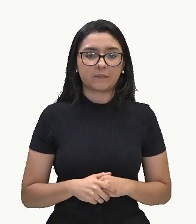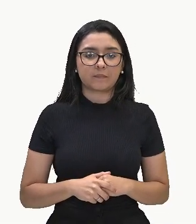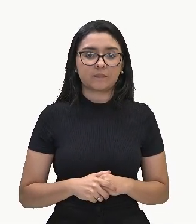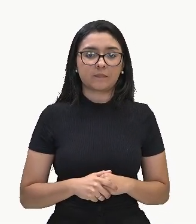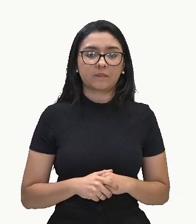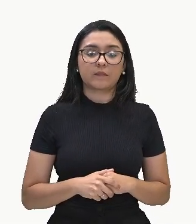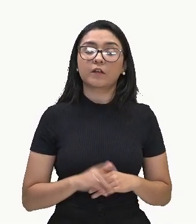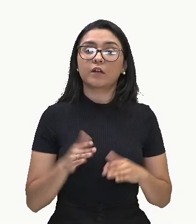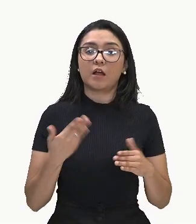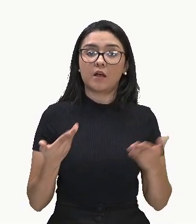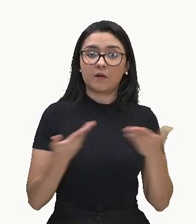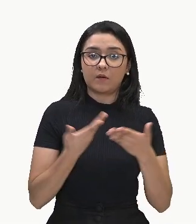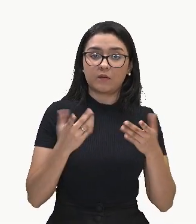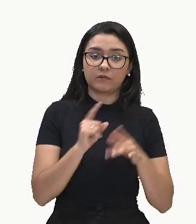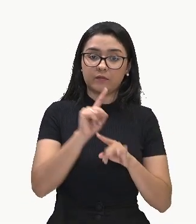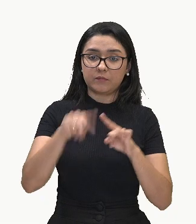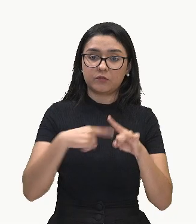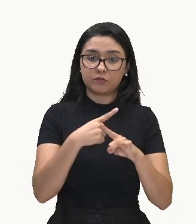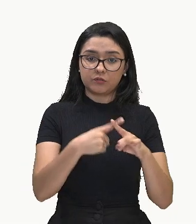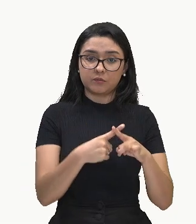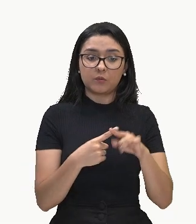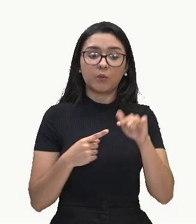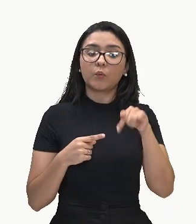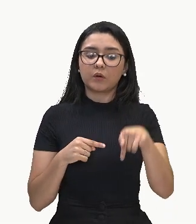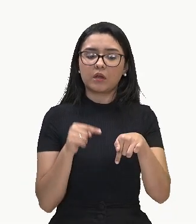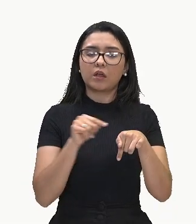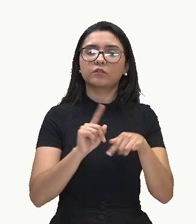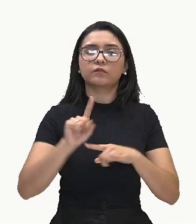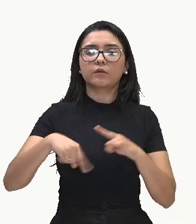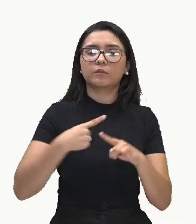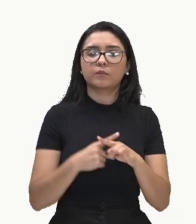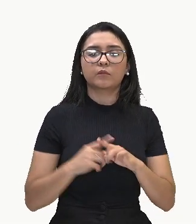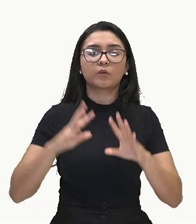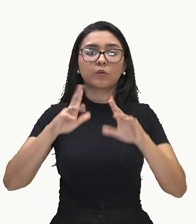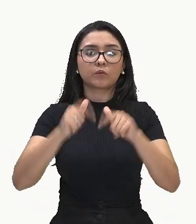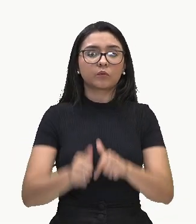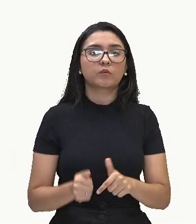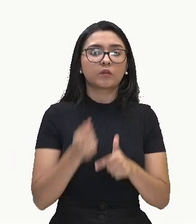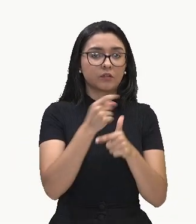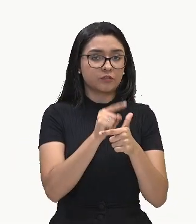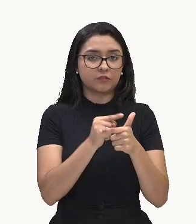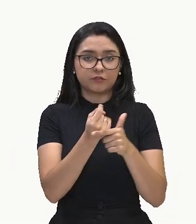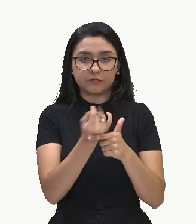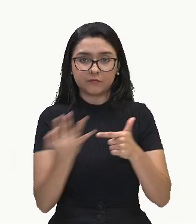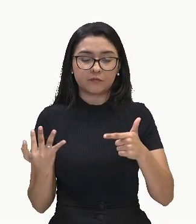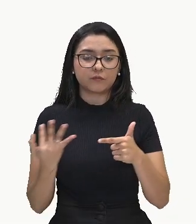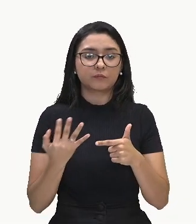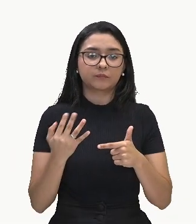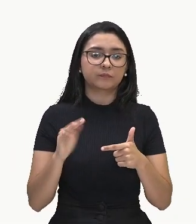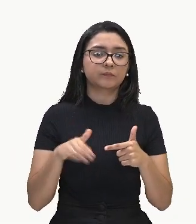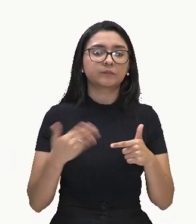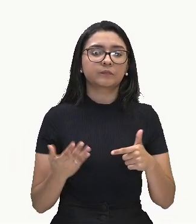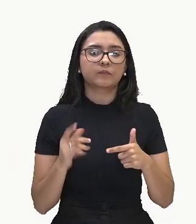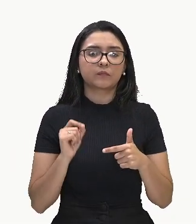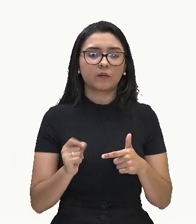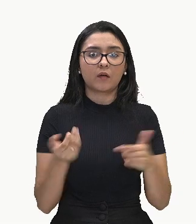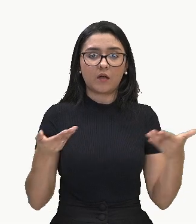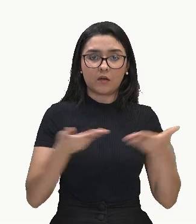multiplicar o quociente por todo o divisor. Então, vamos multiplicar aqui o nosso